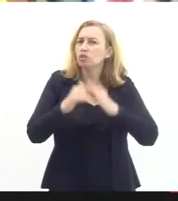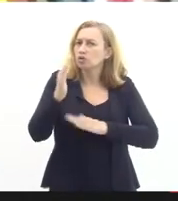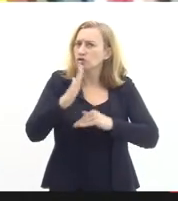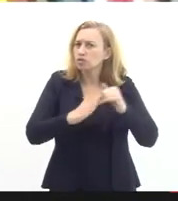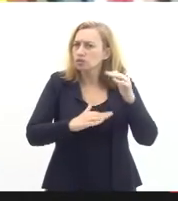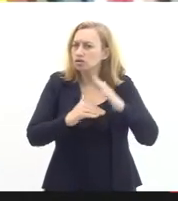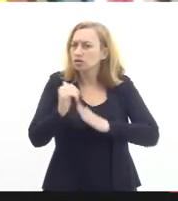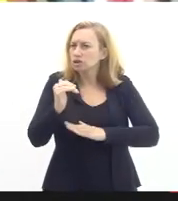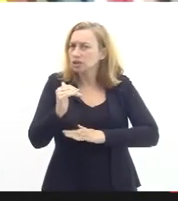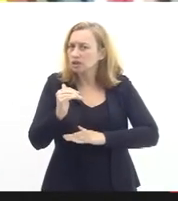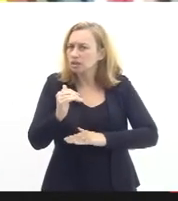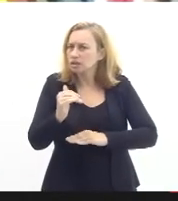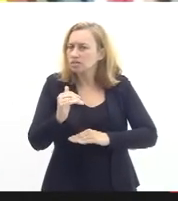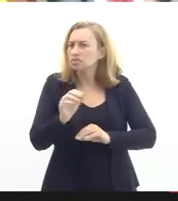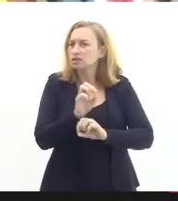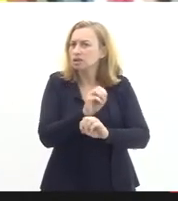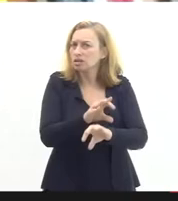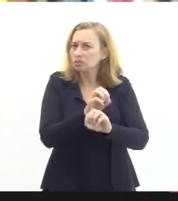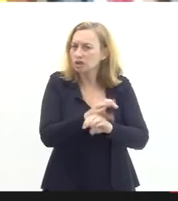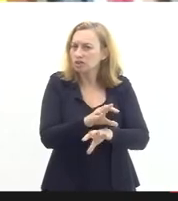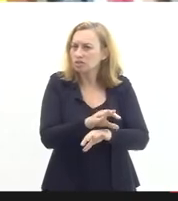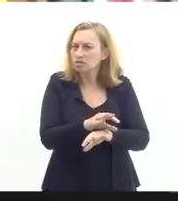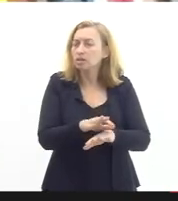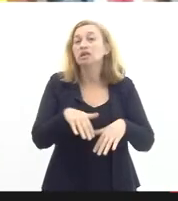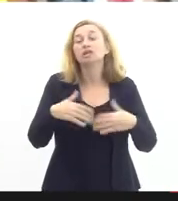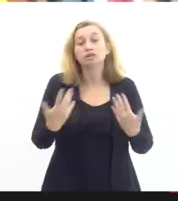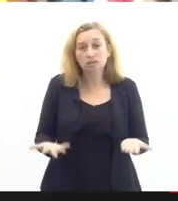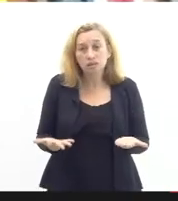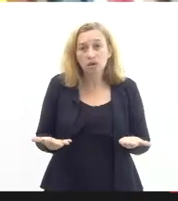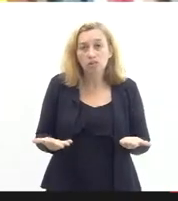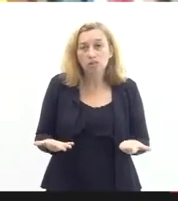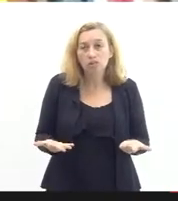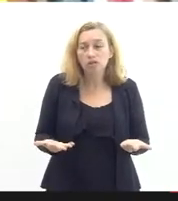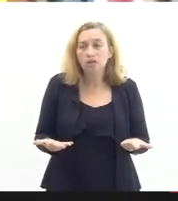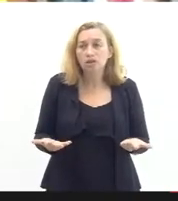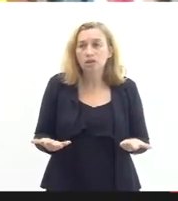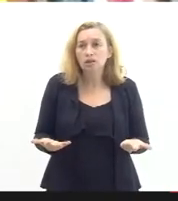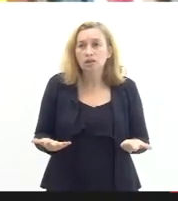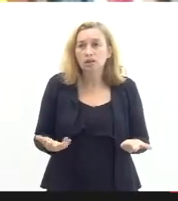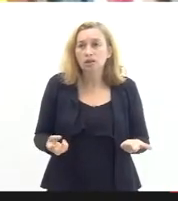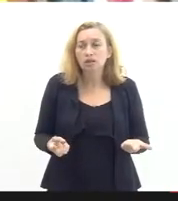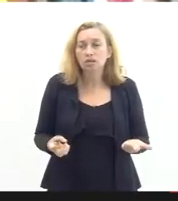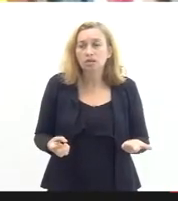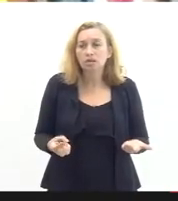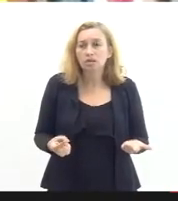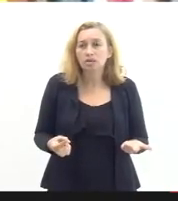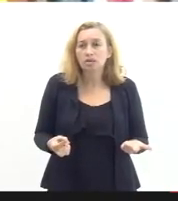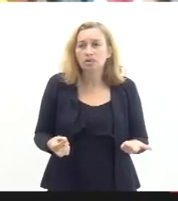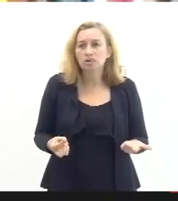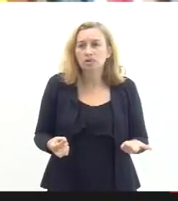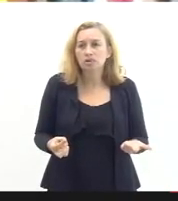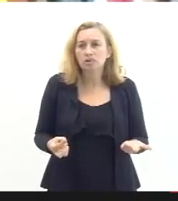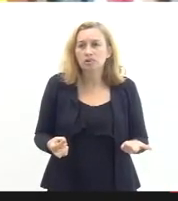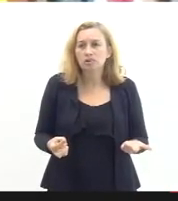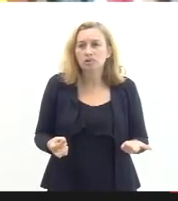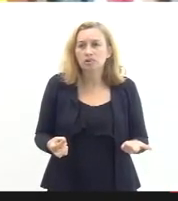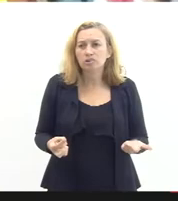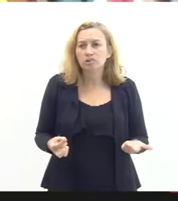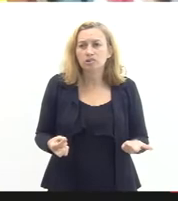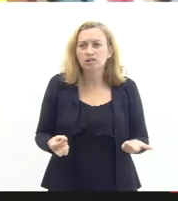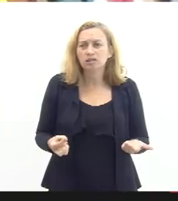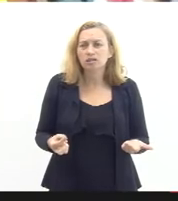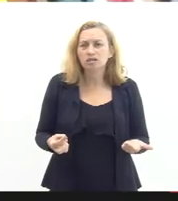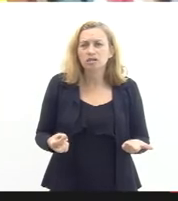da educação então se torna uma situação